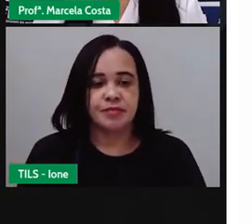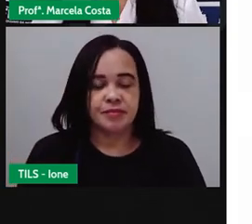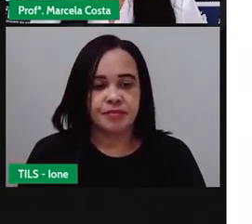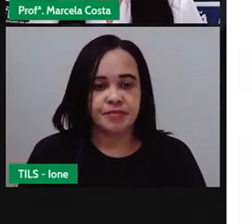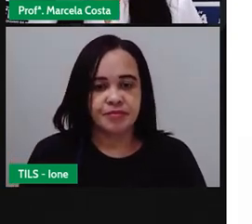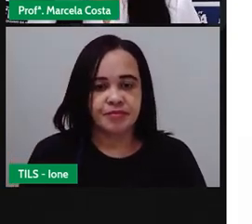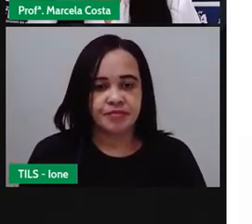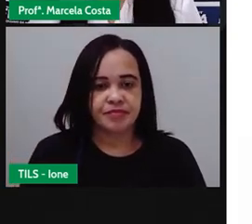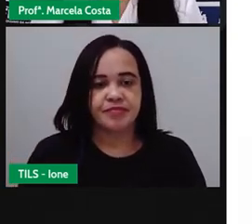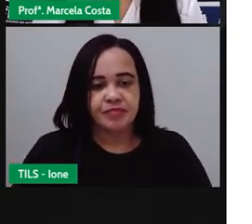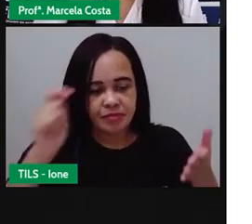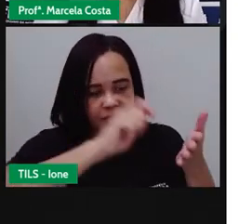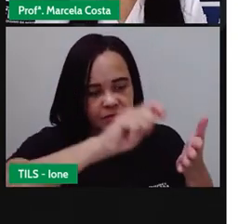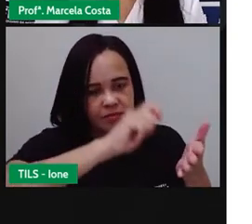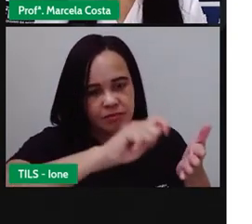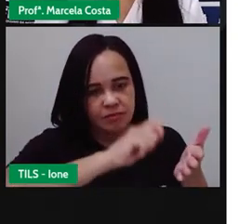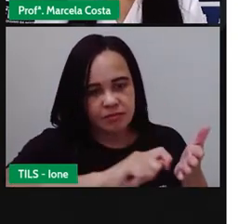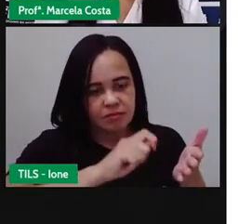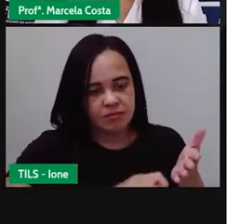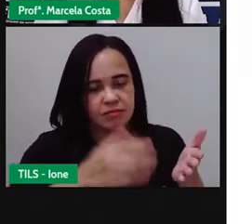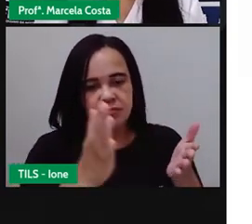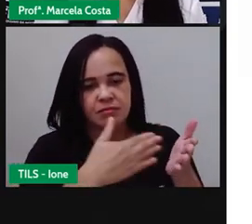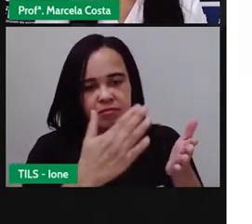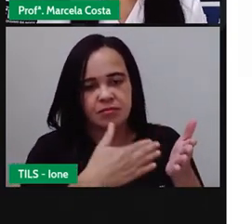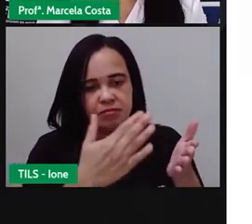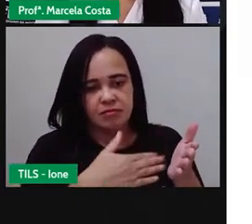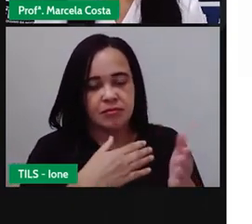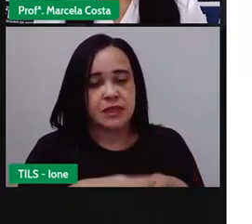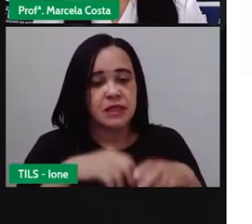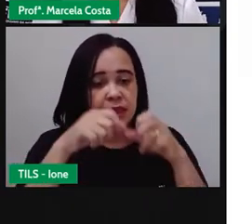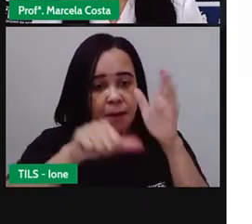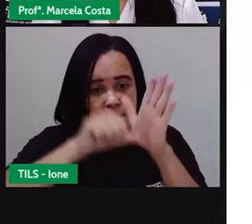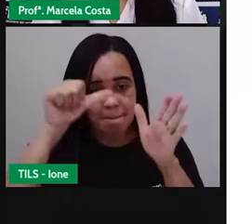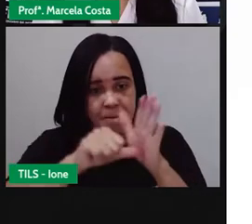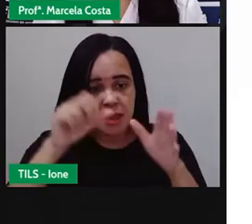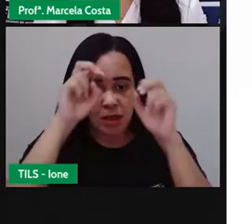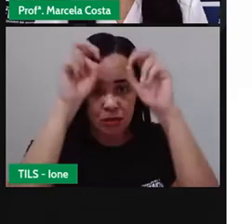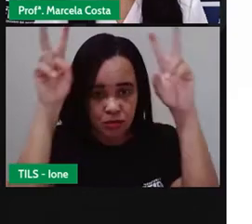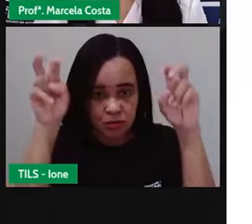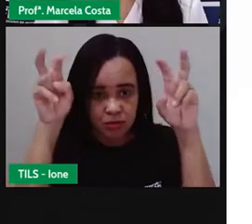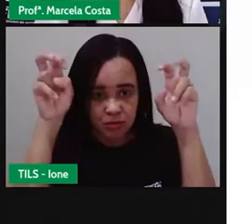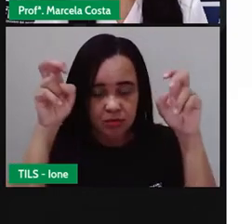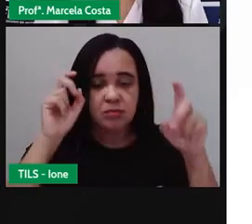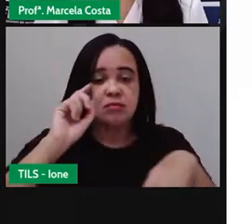Escreva no seu caderno dessa forma, primeiro o título, depois o nome dos personagens.